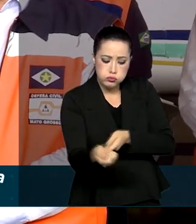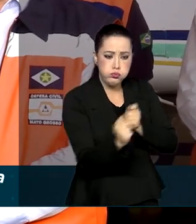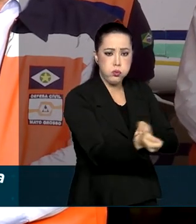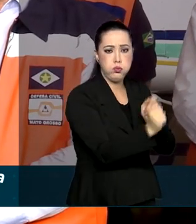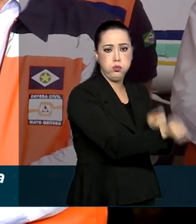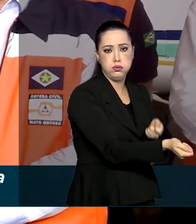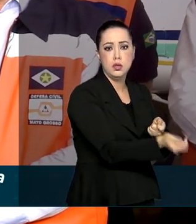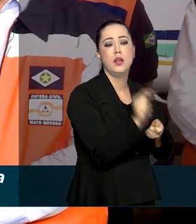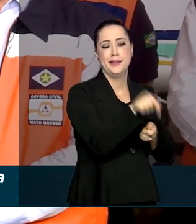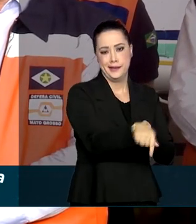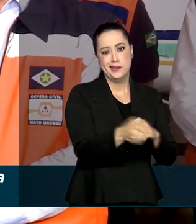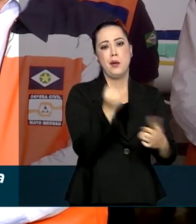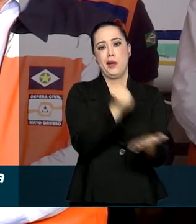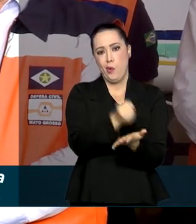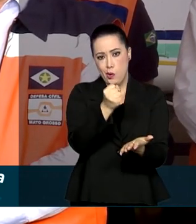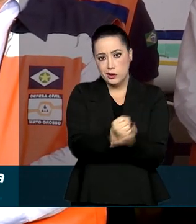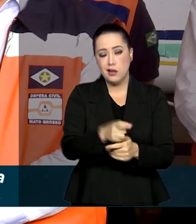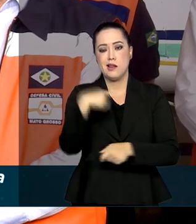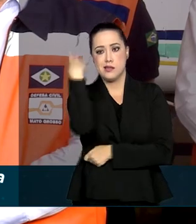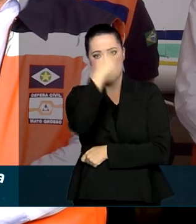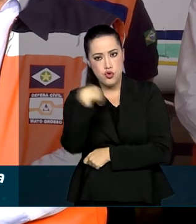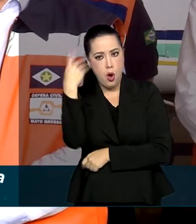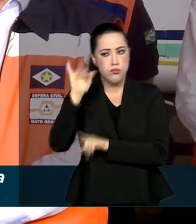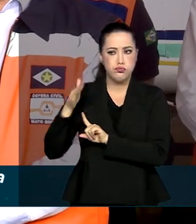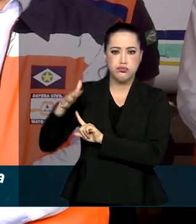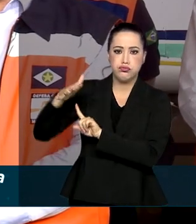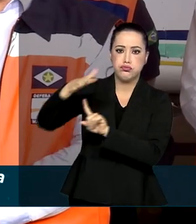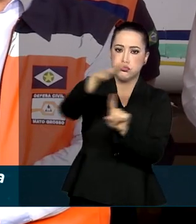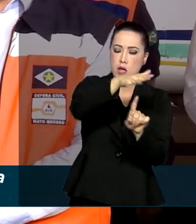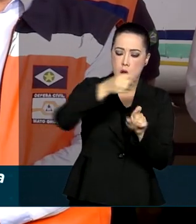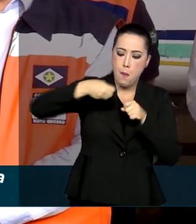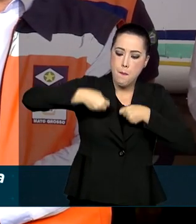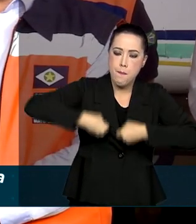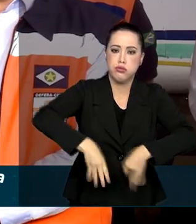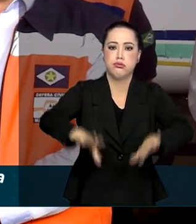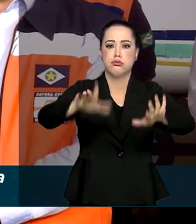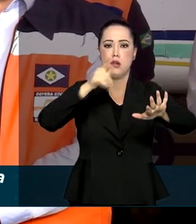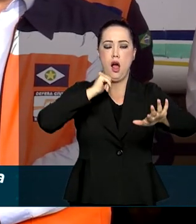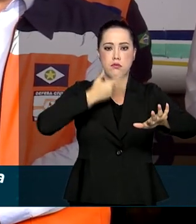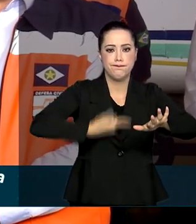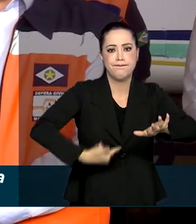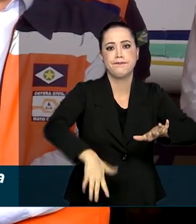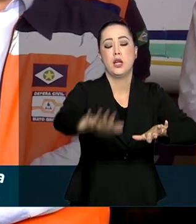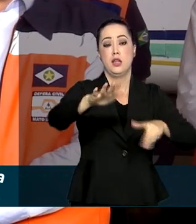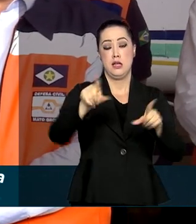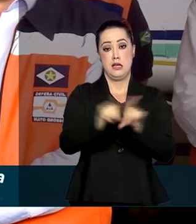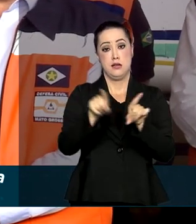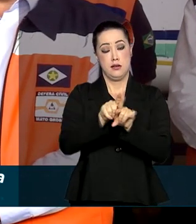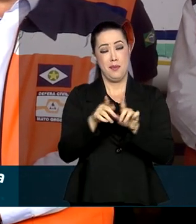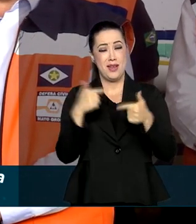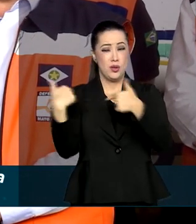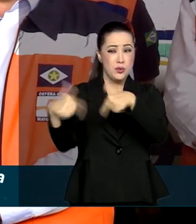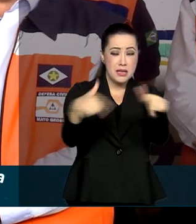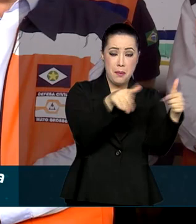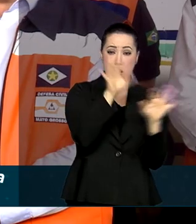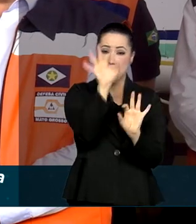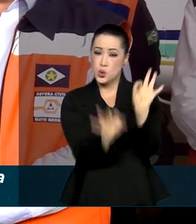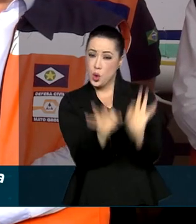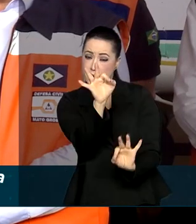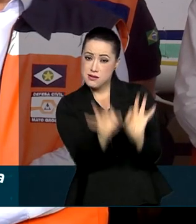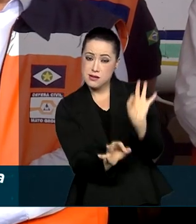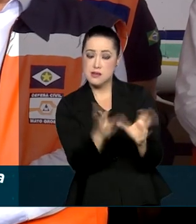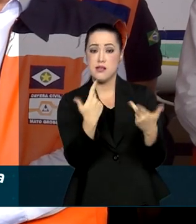questão da contratação de horas de voo, no planejamento para o combate aos incêndios, na regimentação e organização